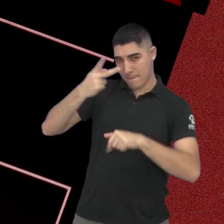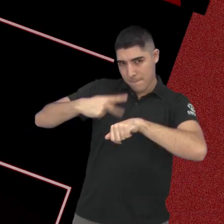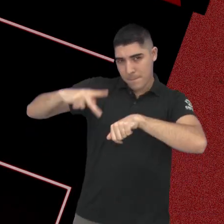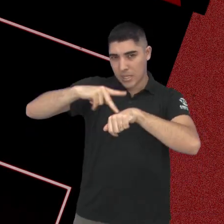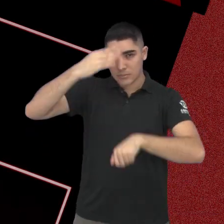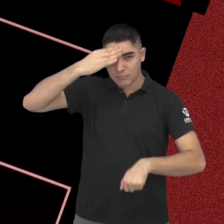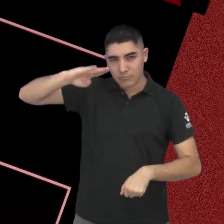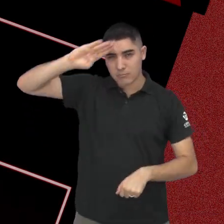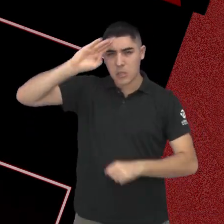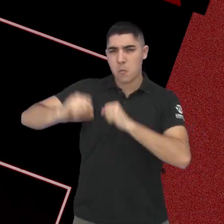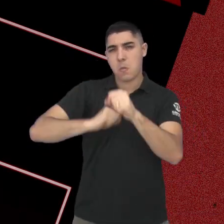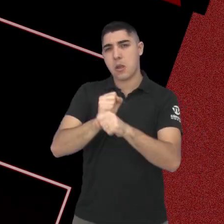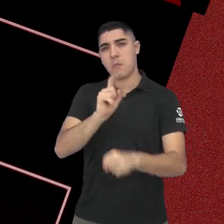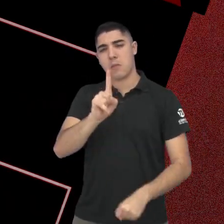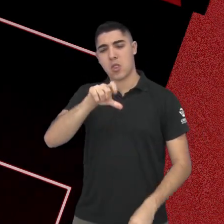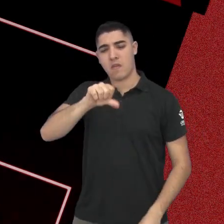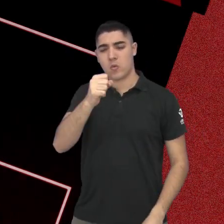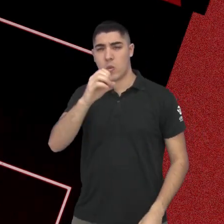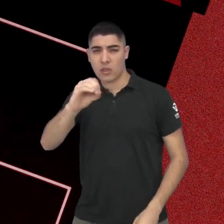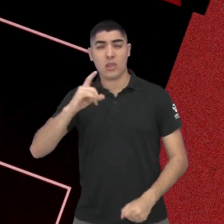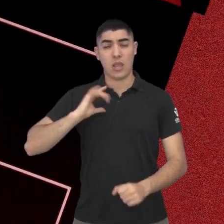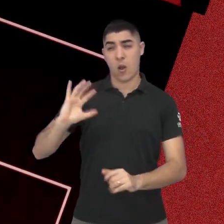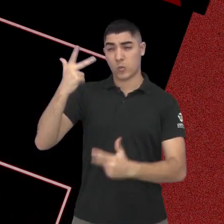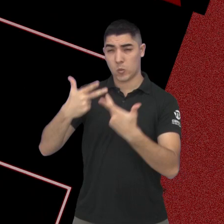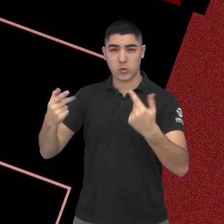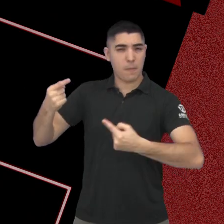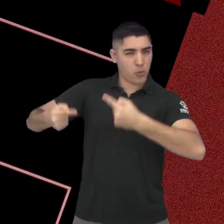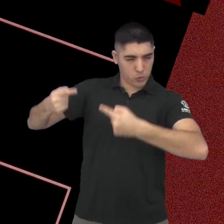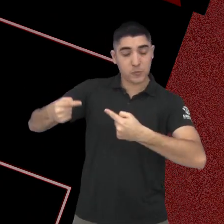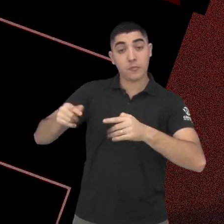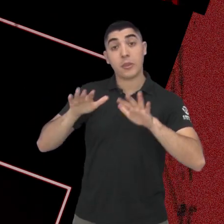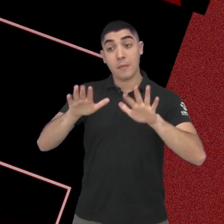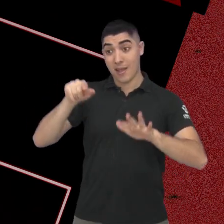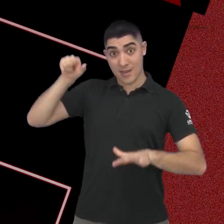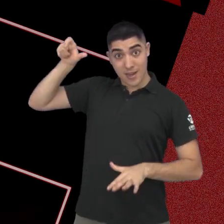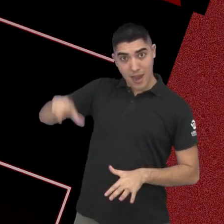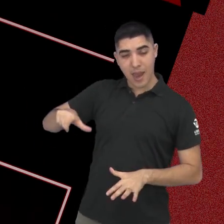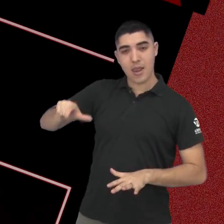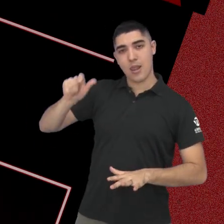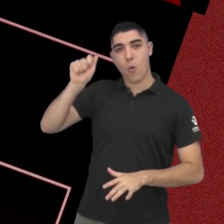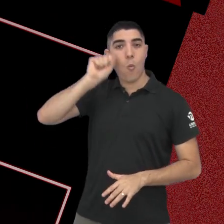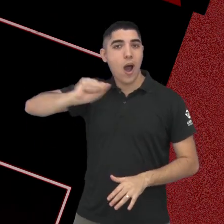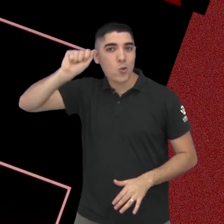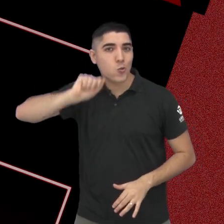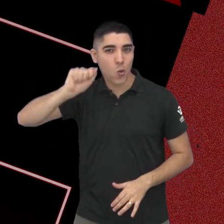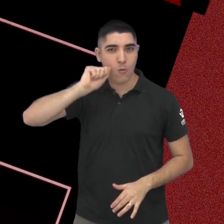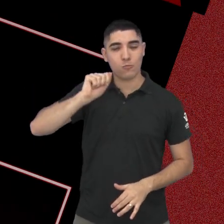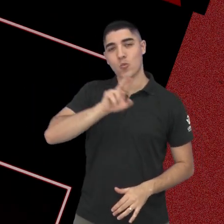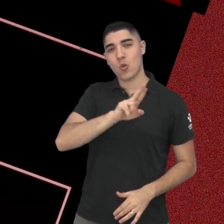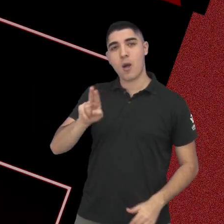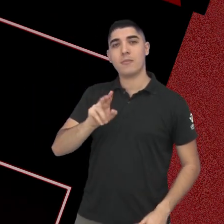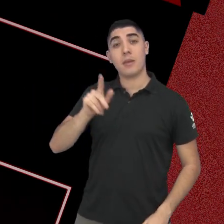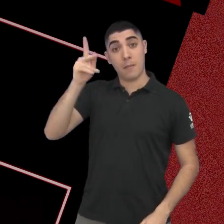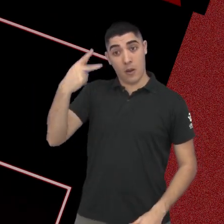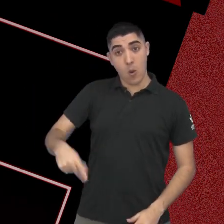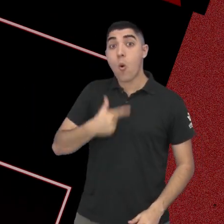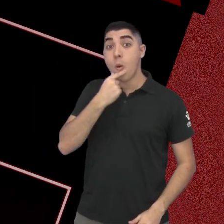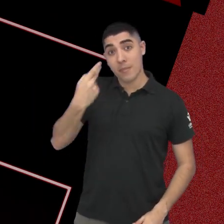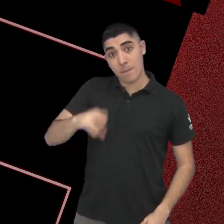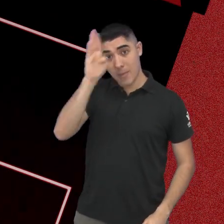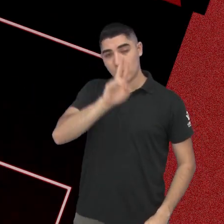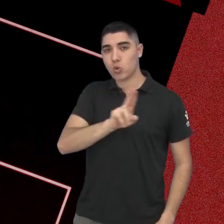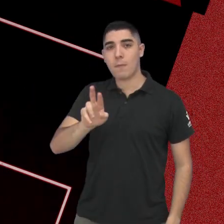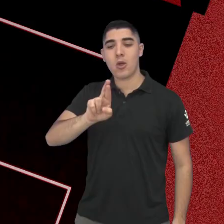Cuba no fim da década de 80. O papel principal deste longa é interpretado pelo ator brasileiro Rodrigo Santoro, que está